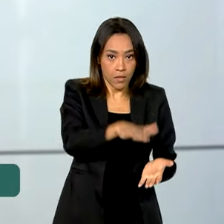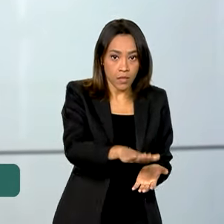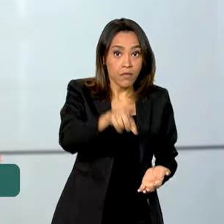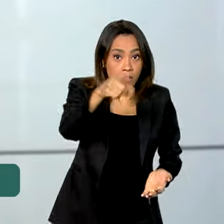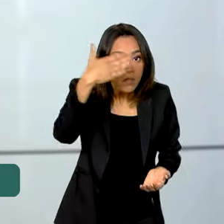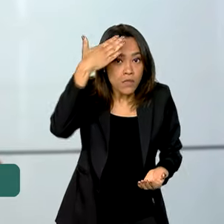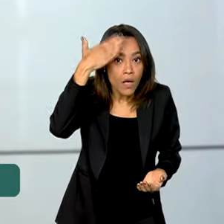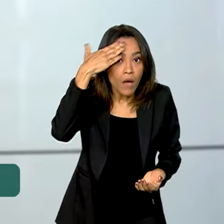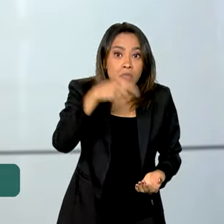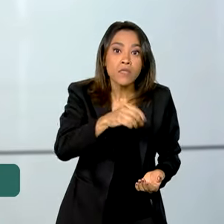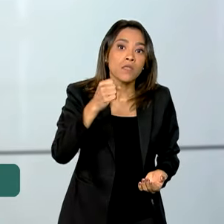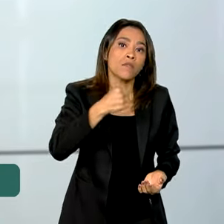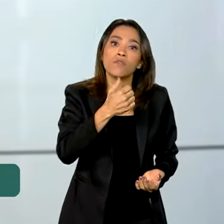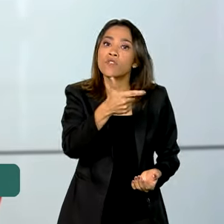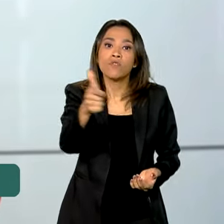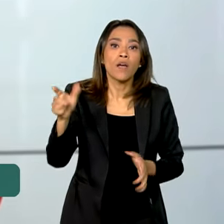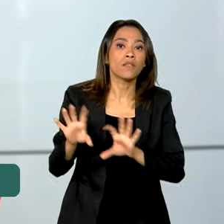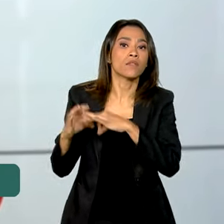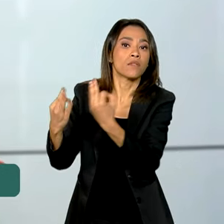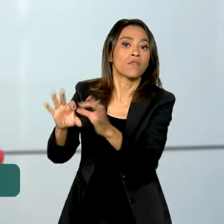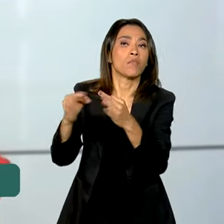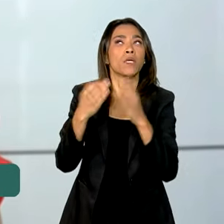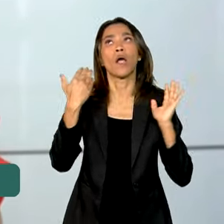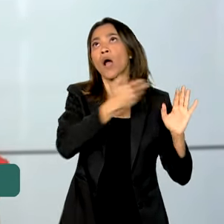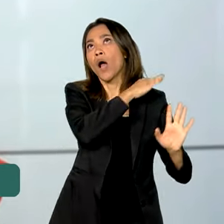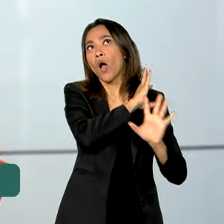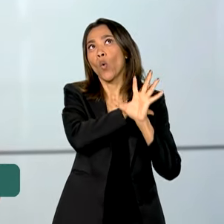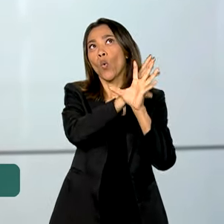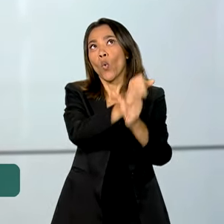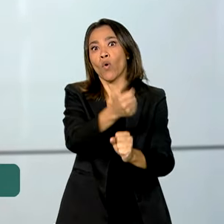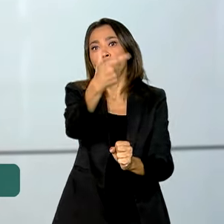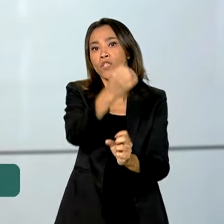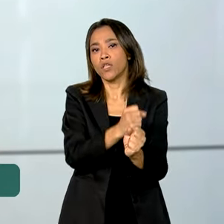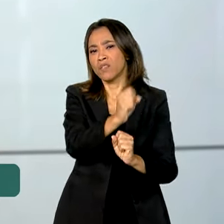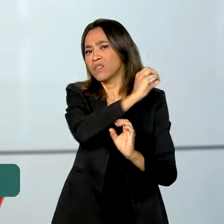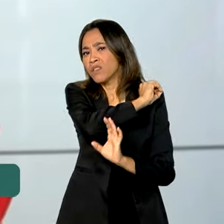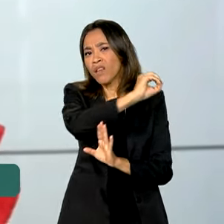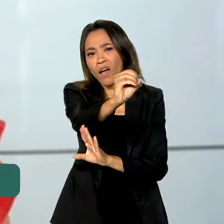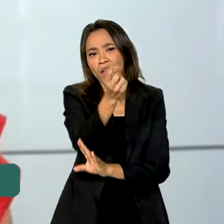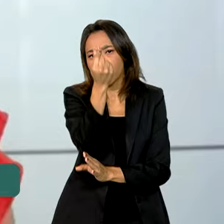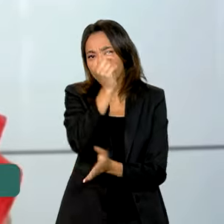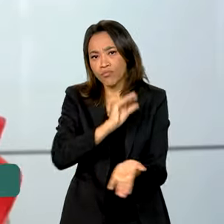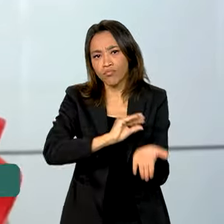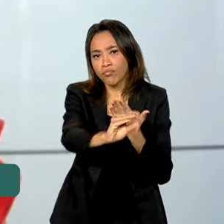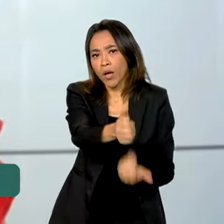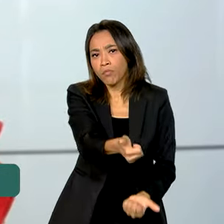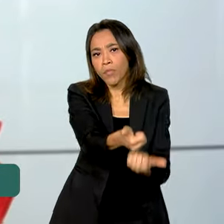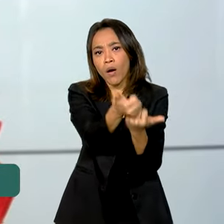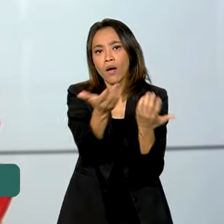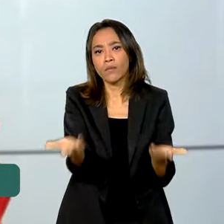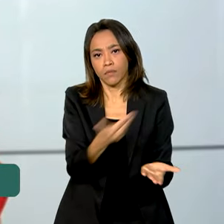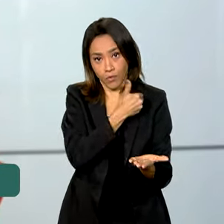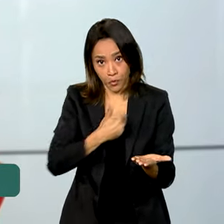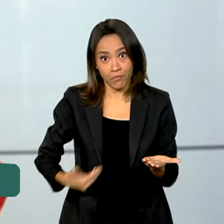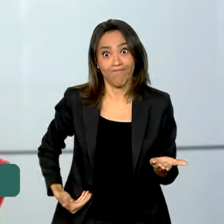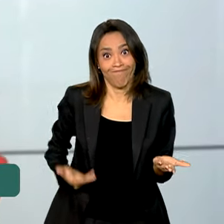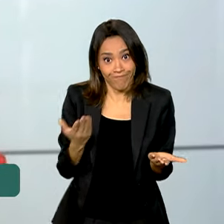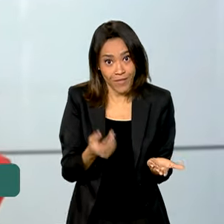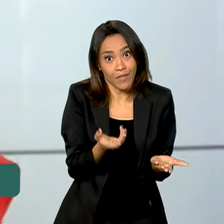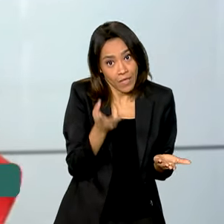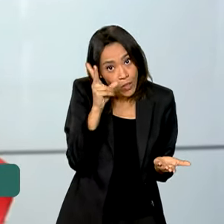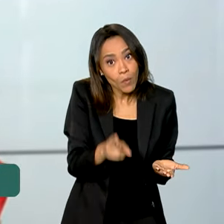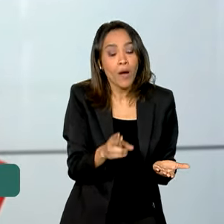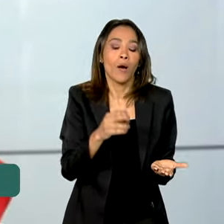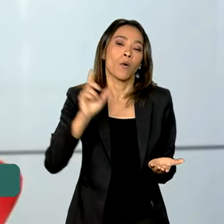o que seria da vida dessas famílias ao longo desses 20 anos sem programas de transferência de renda, como